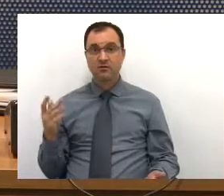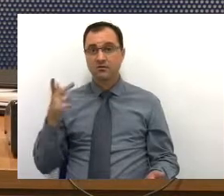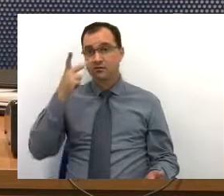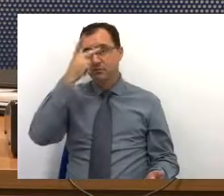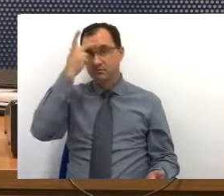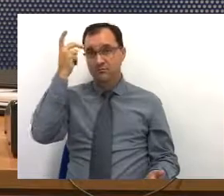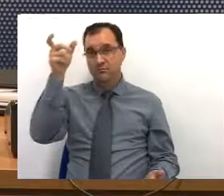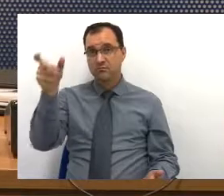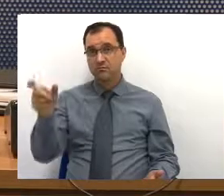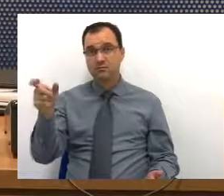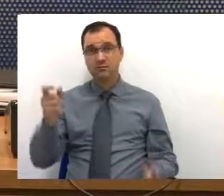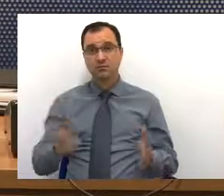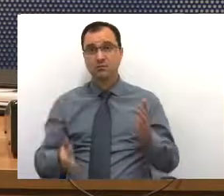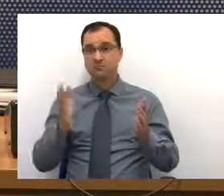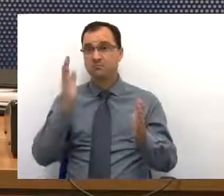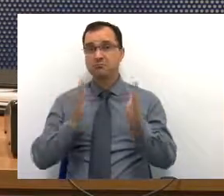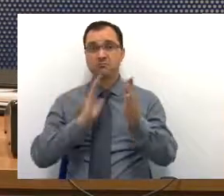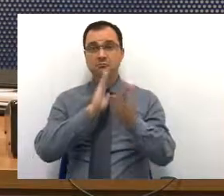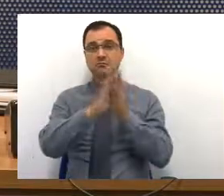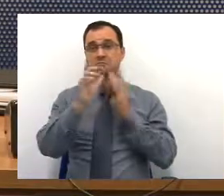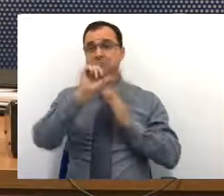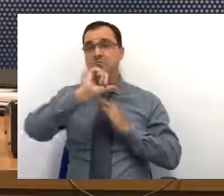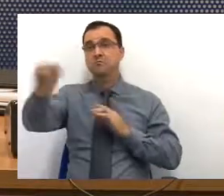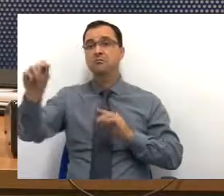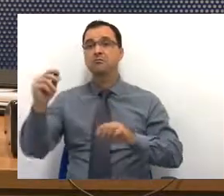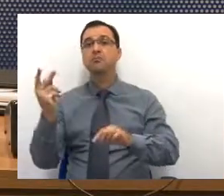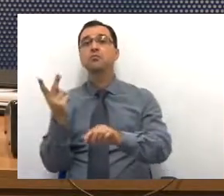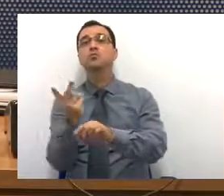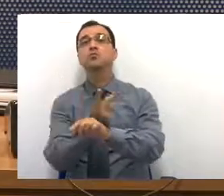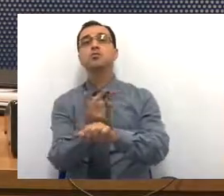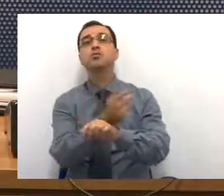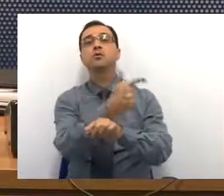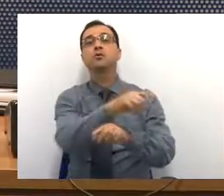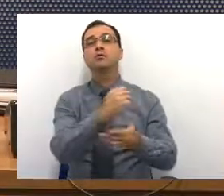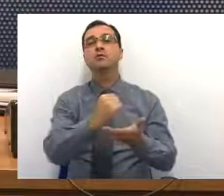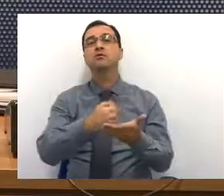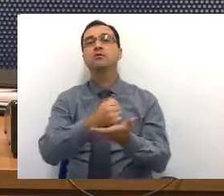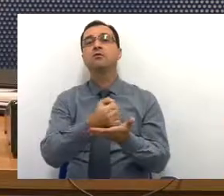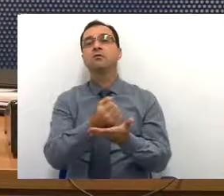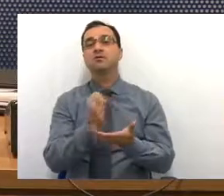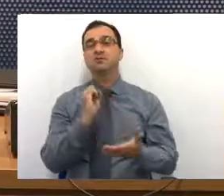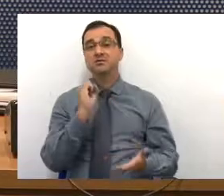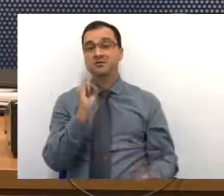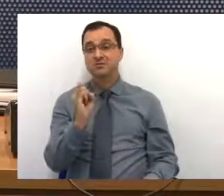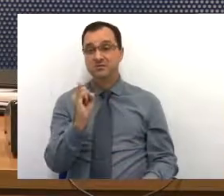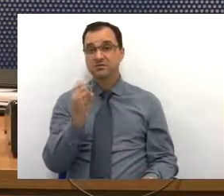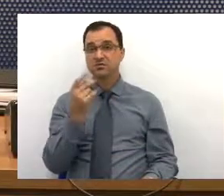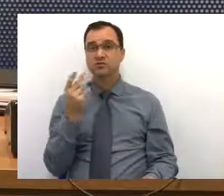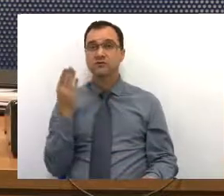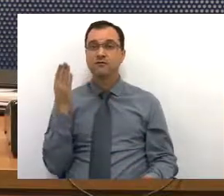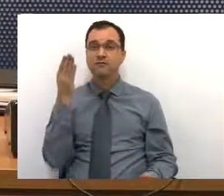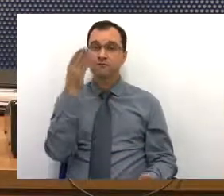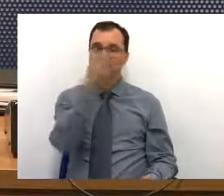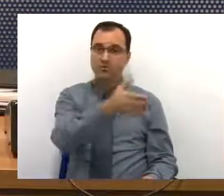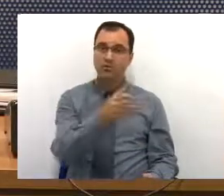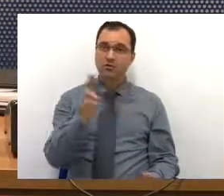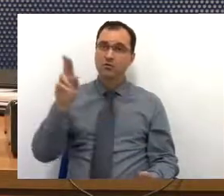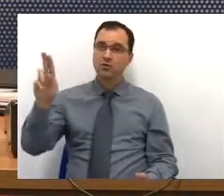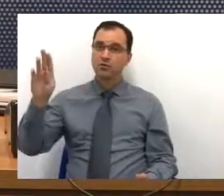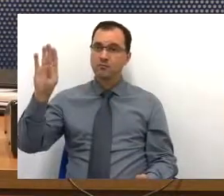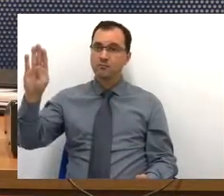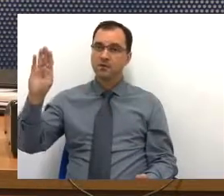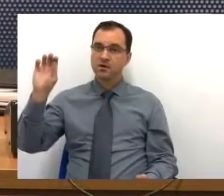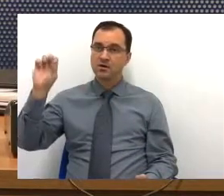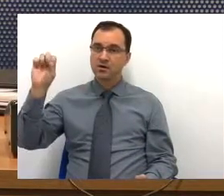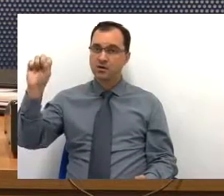pessoa sai de lá e procura outra farmácia, agora, se a pessoa for na UBS e não tiver